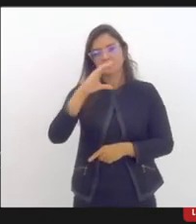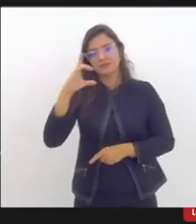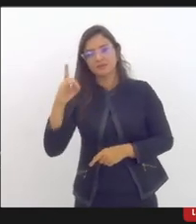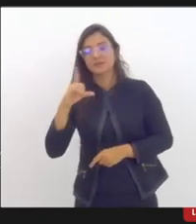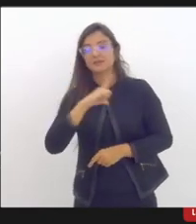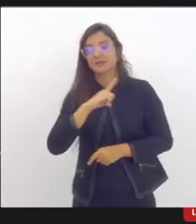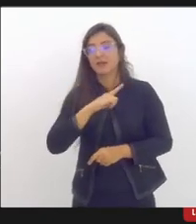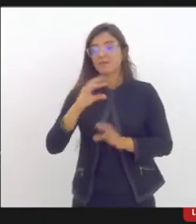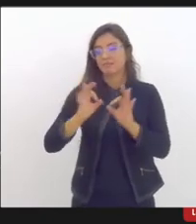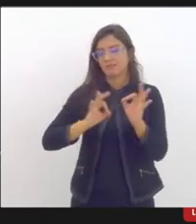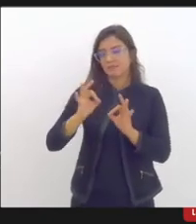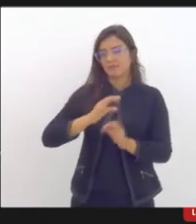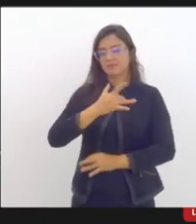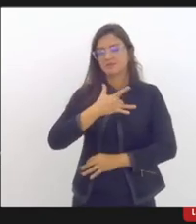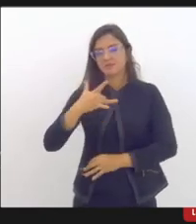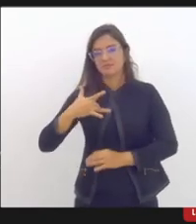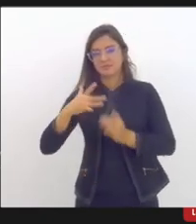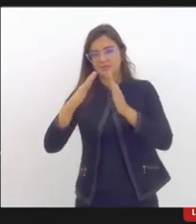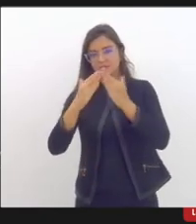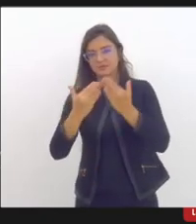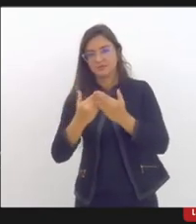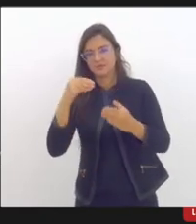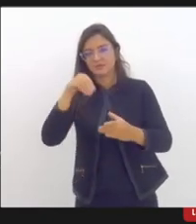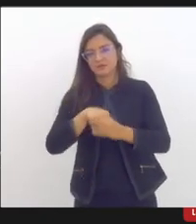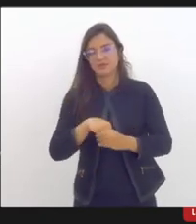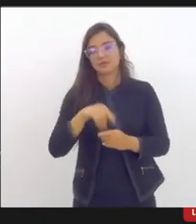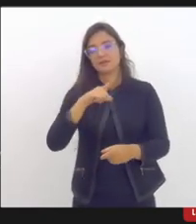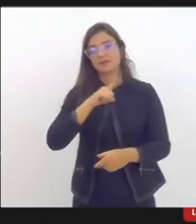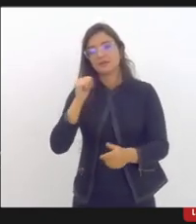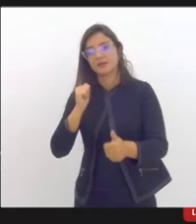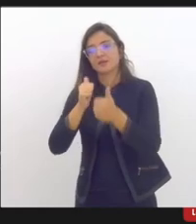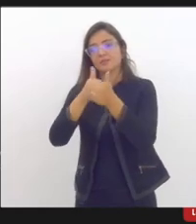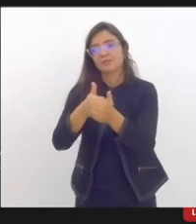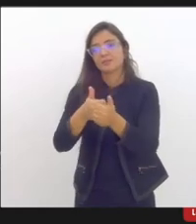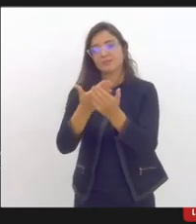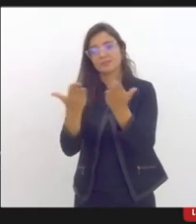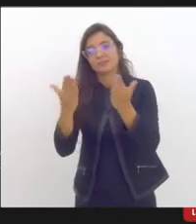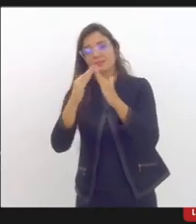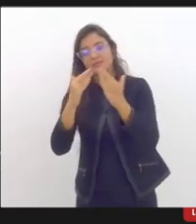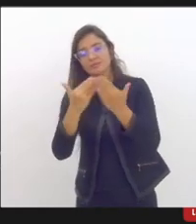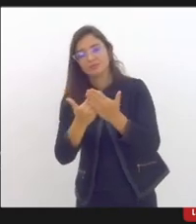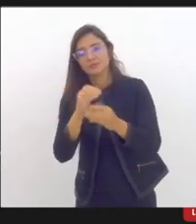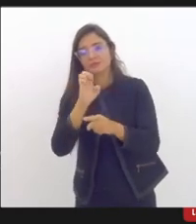Escola, né? A gente faz o acompanhamento das escolas estaduais que estão pactuadas no PSE.